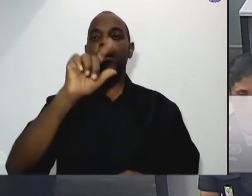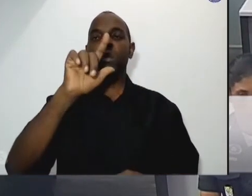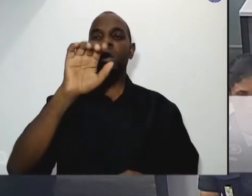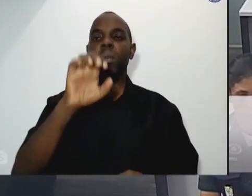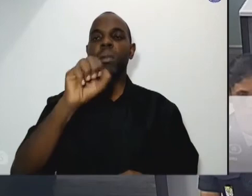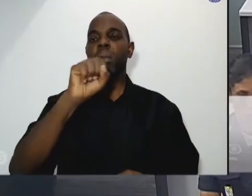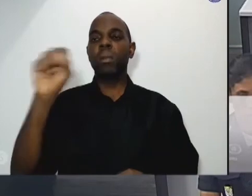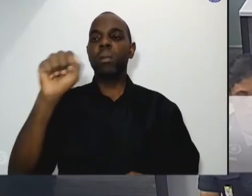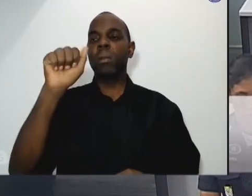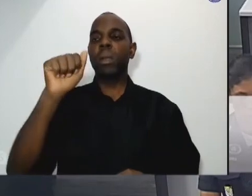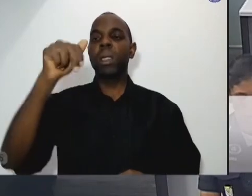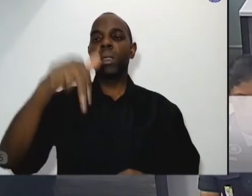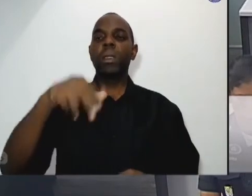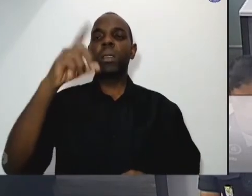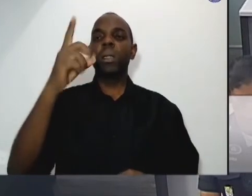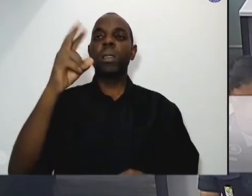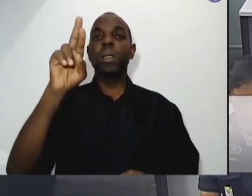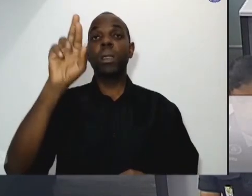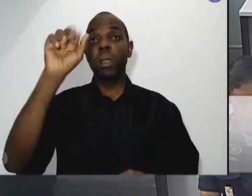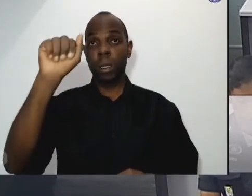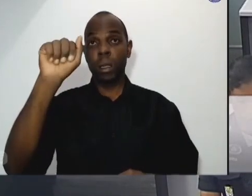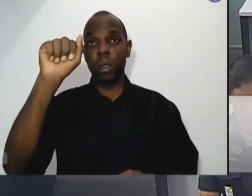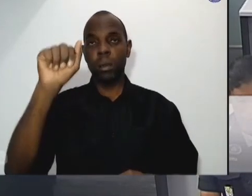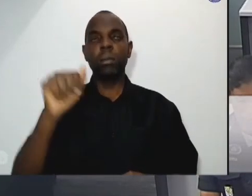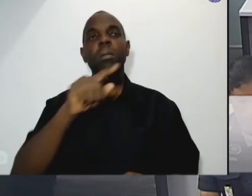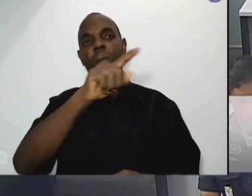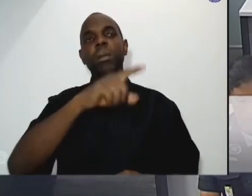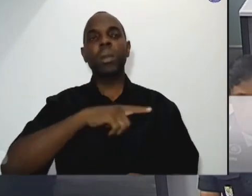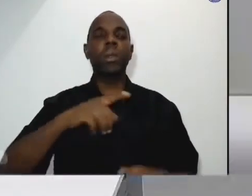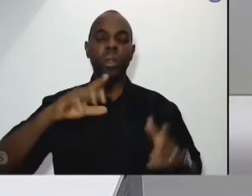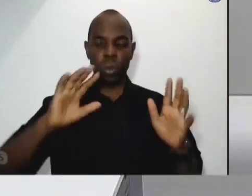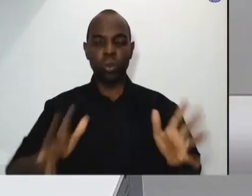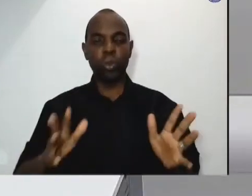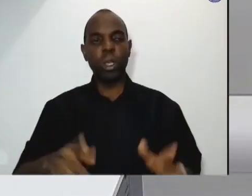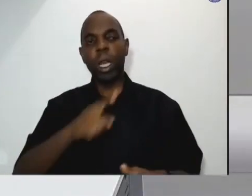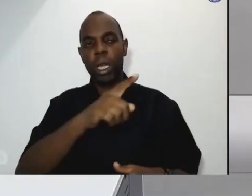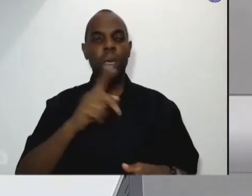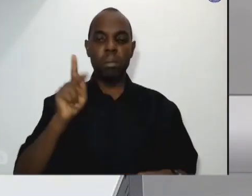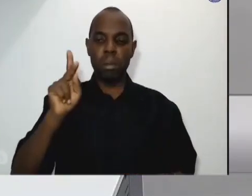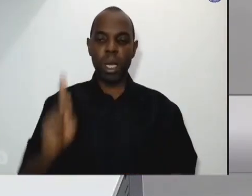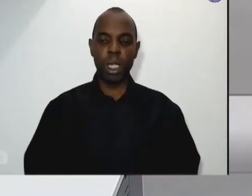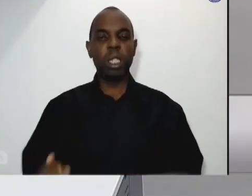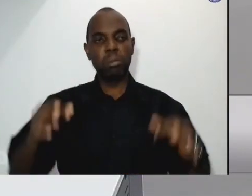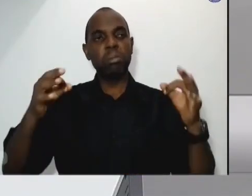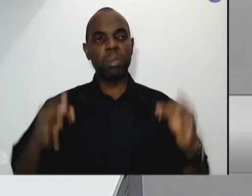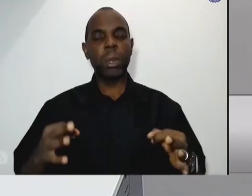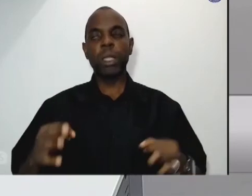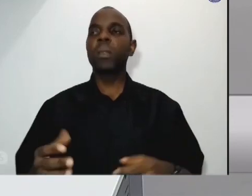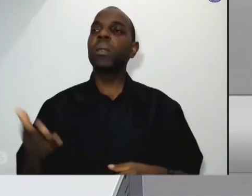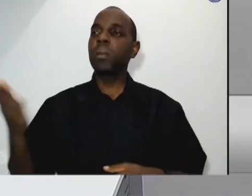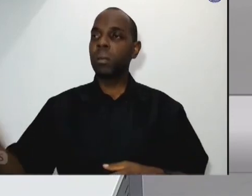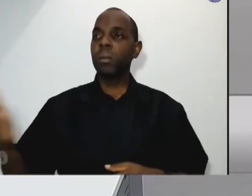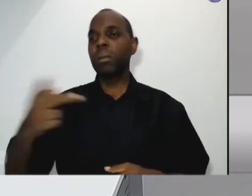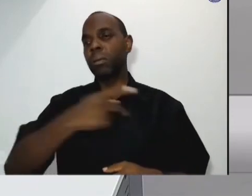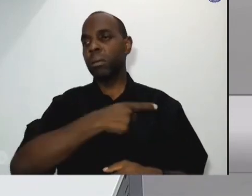fez parte da presidência com muita galardia e o nosso queridíssimo padre Francisco